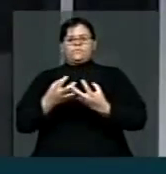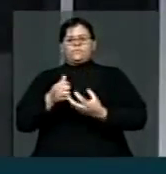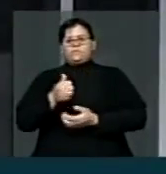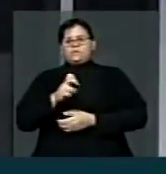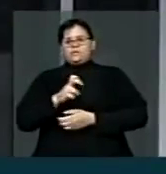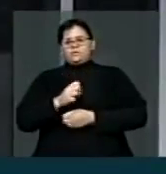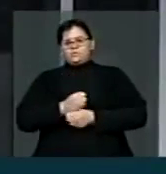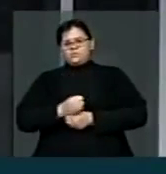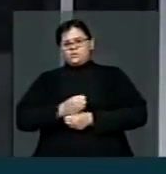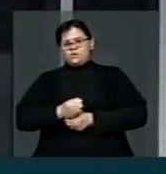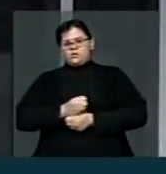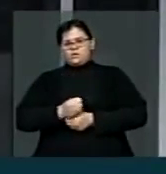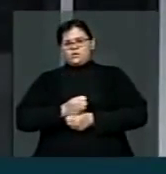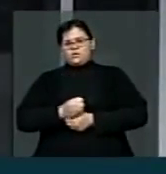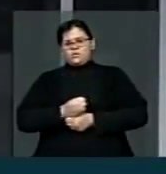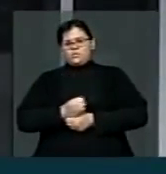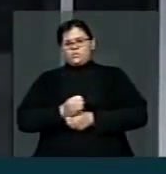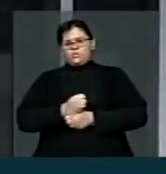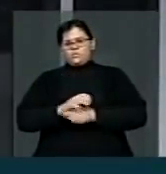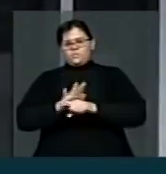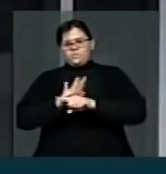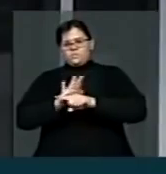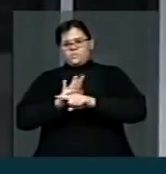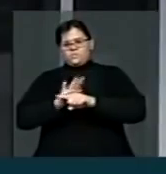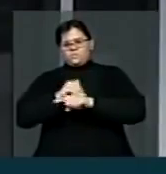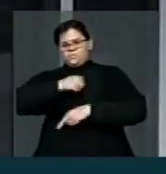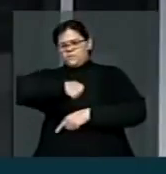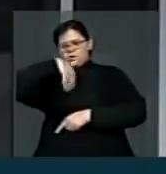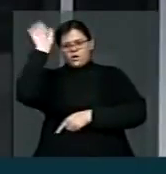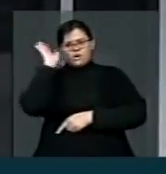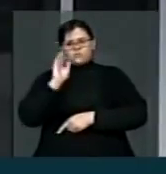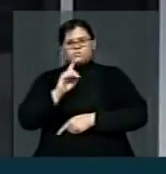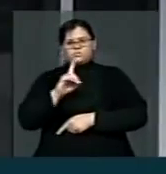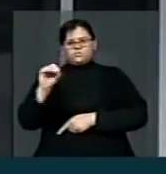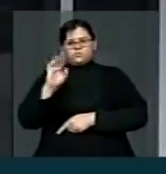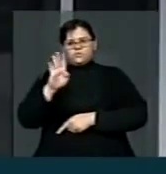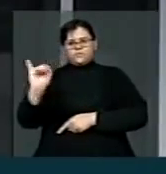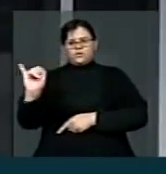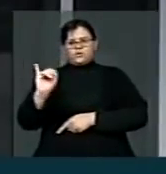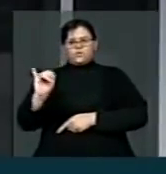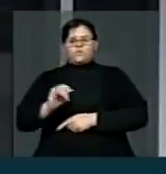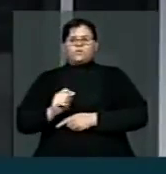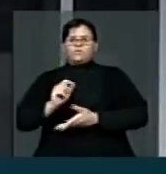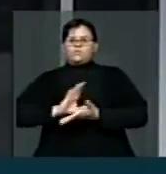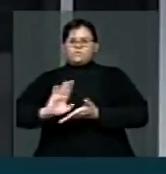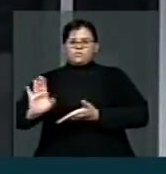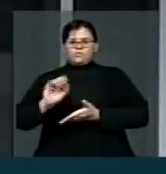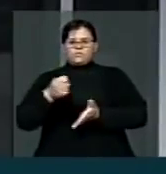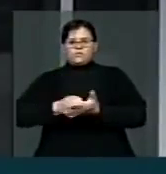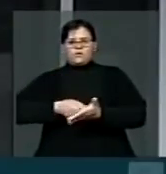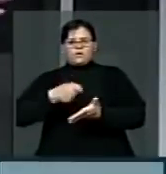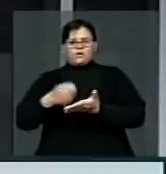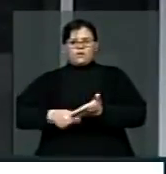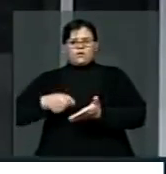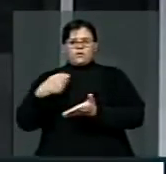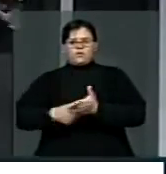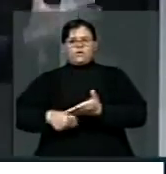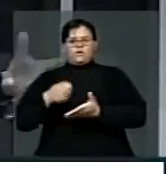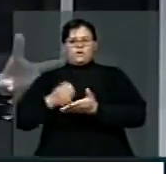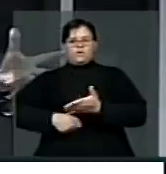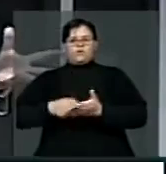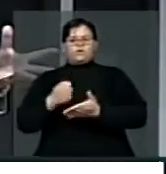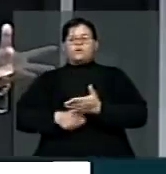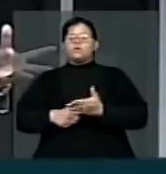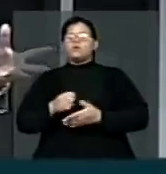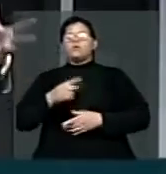de prospecção a mais de 100 bilhões de investimentos, além daqueles de rotina que são de